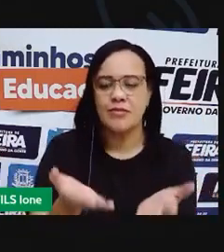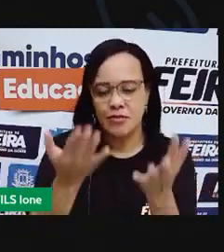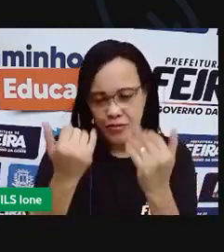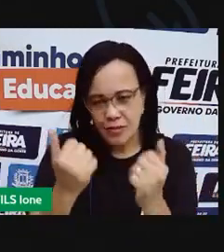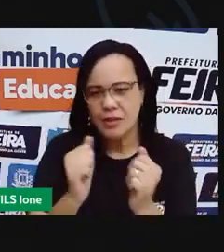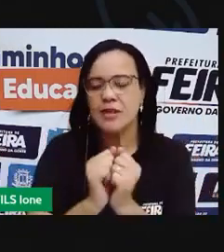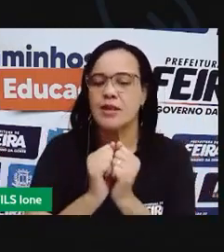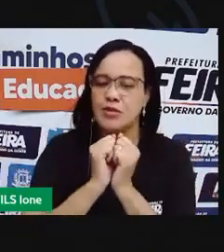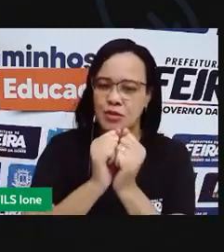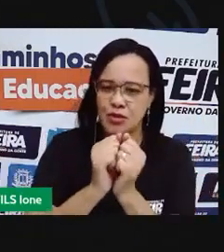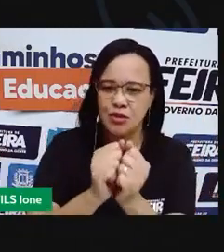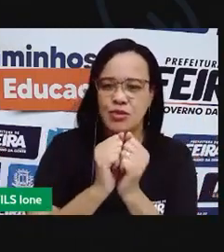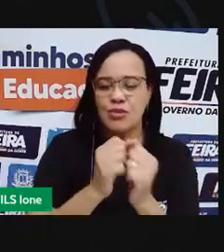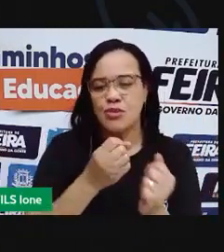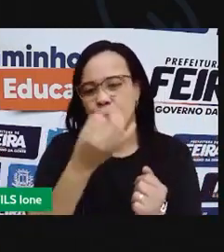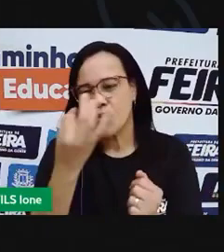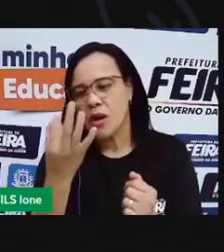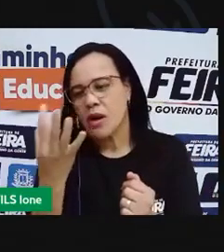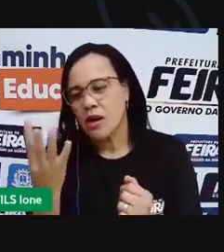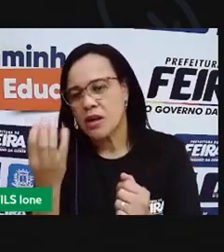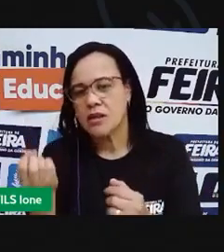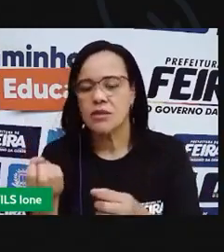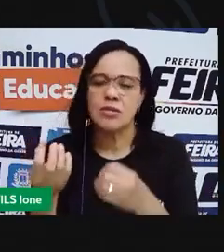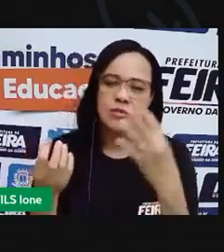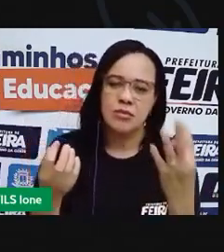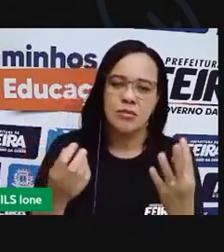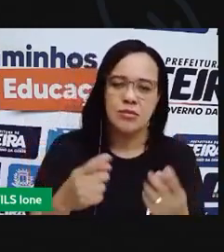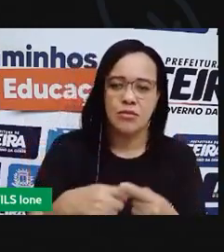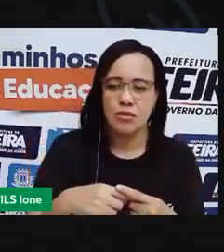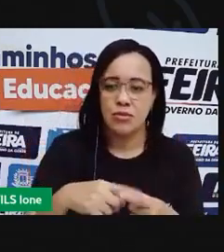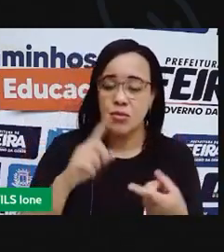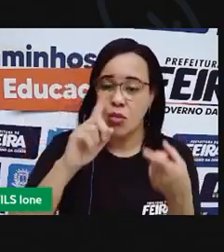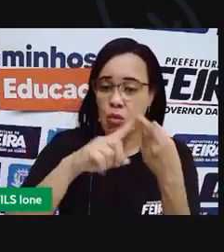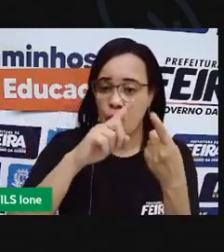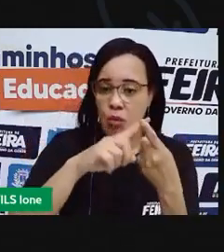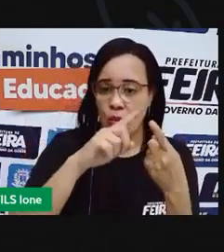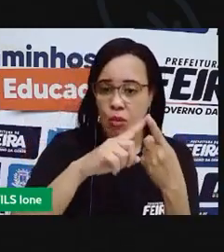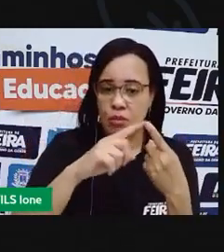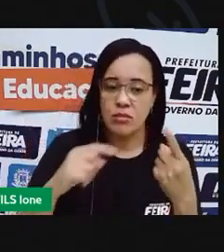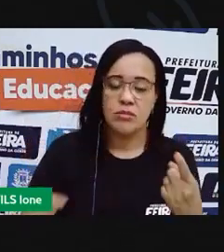retirando até que está com a minha filha retirei vou